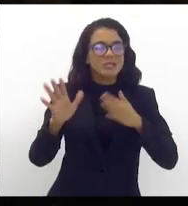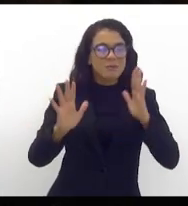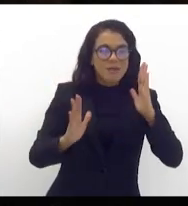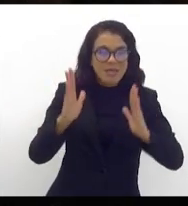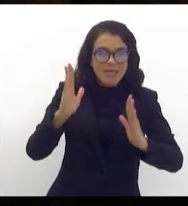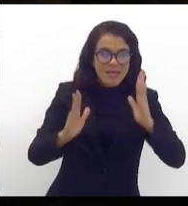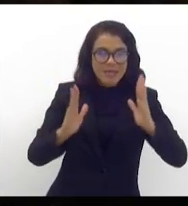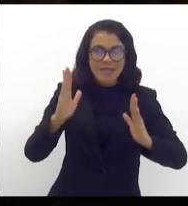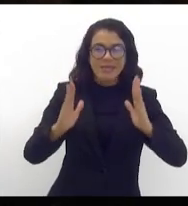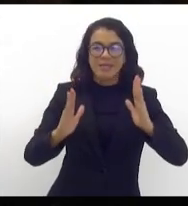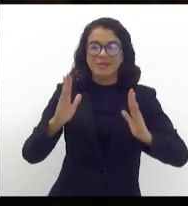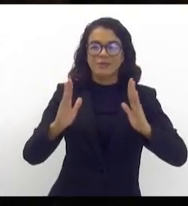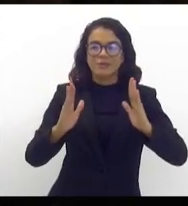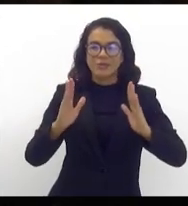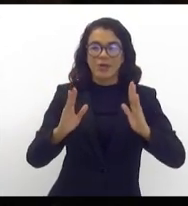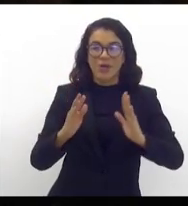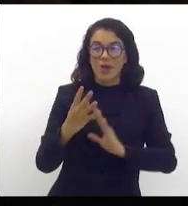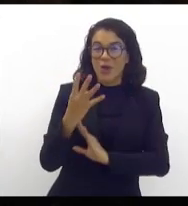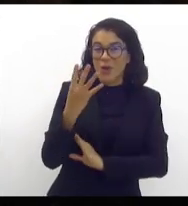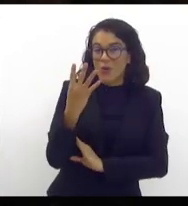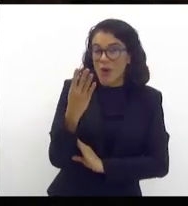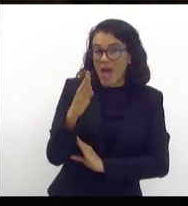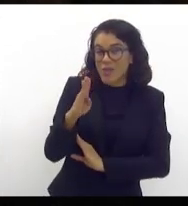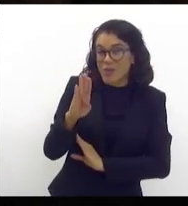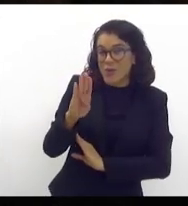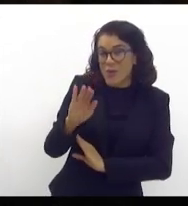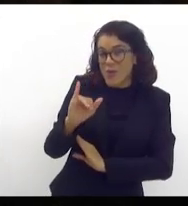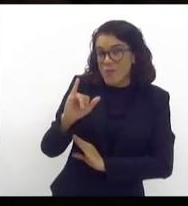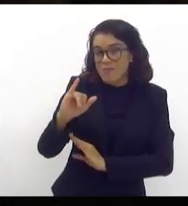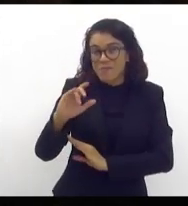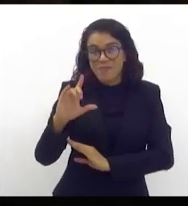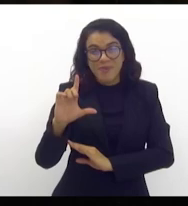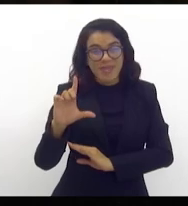a 4 bilhões de reais.